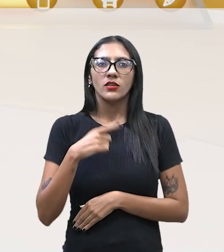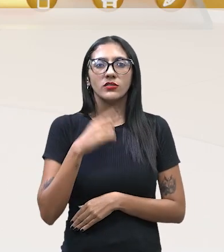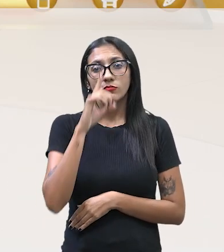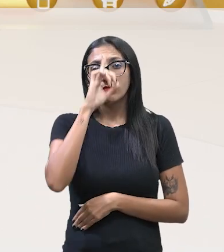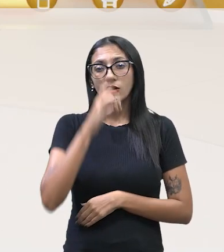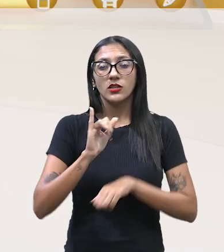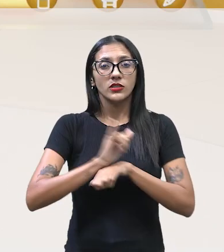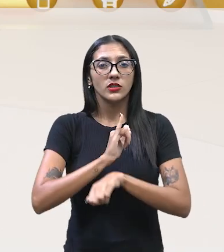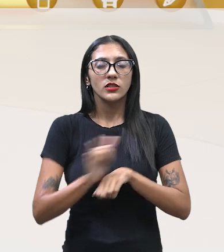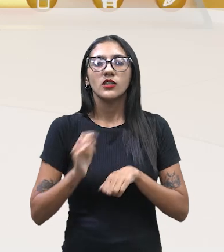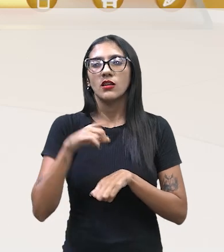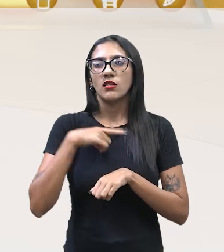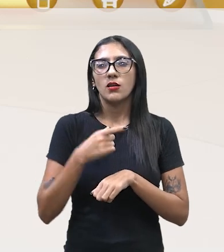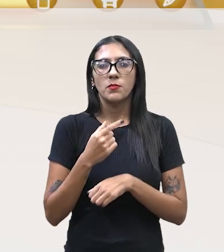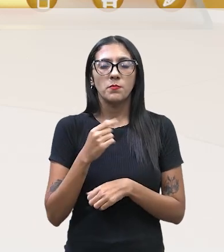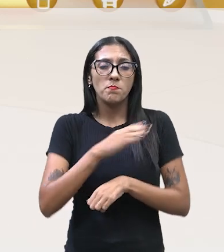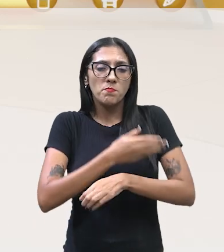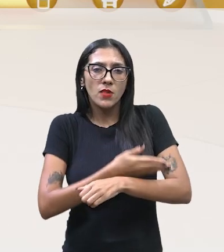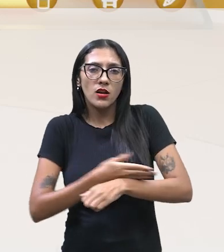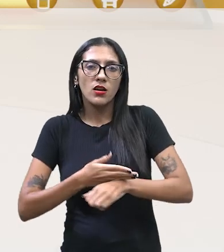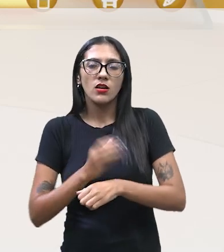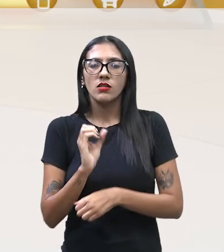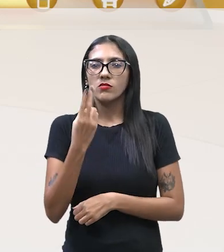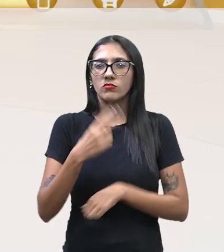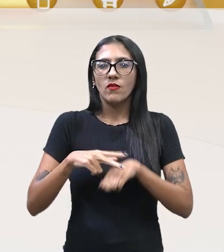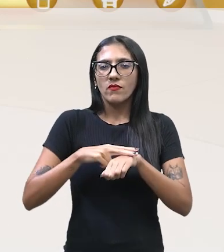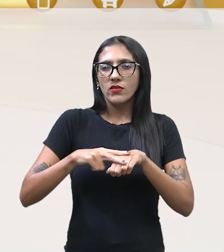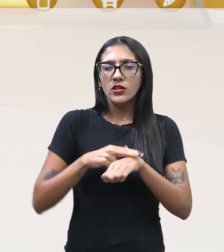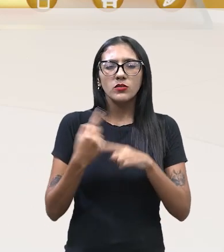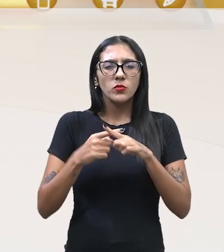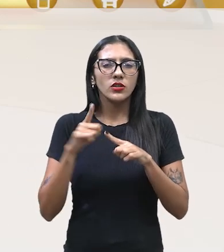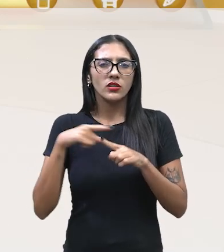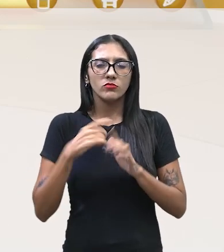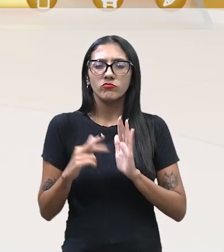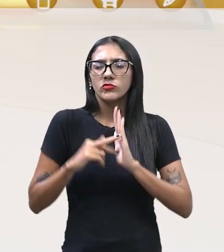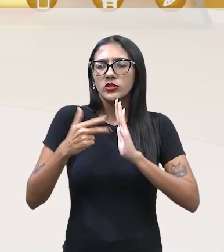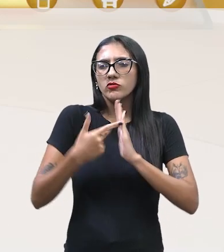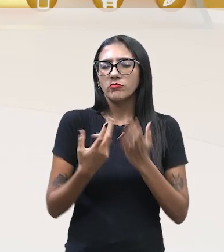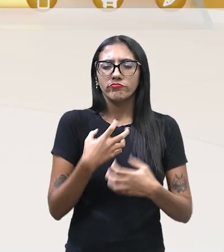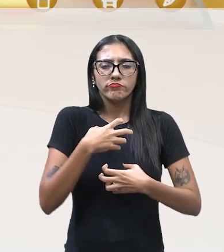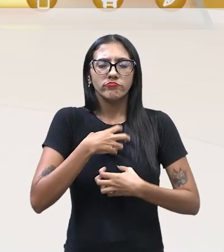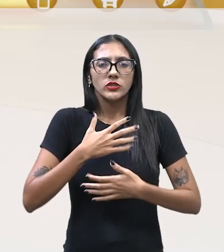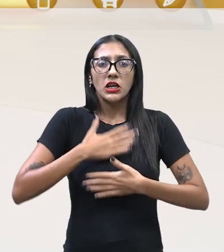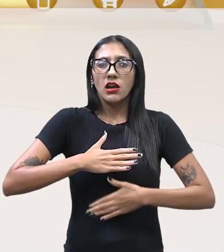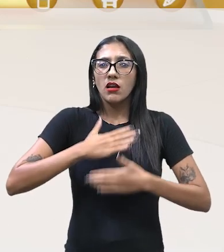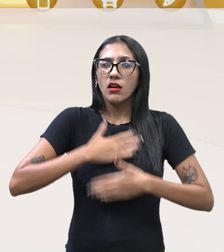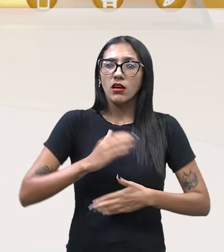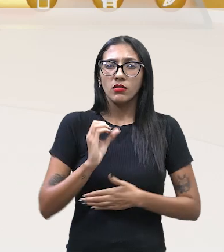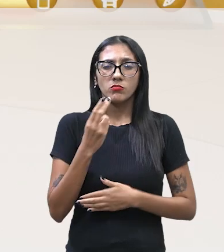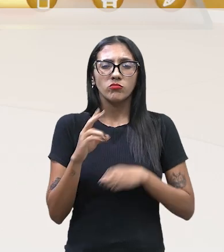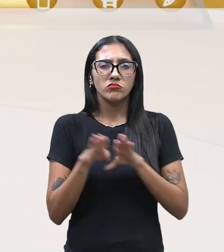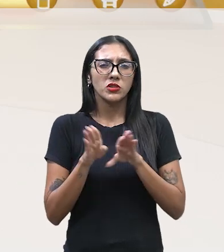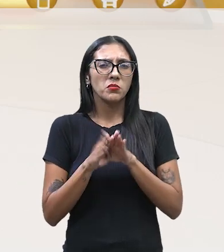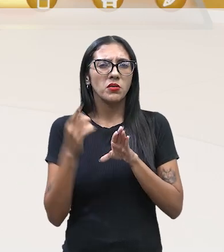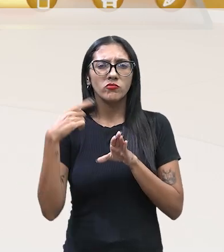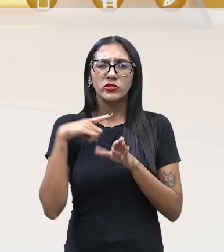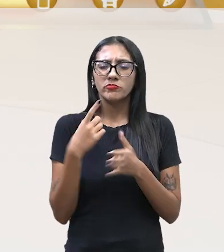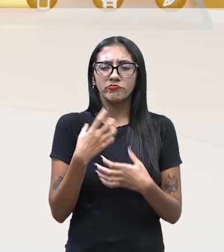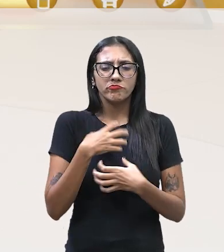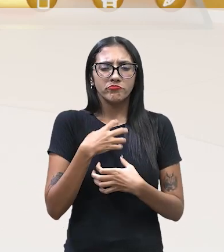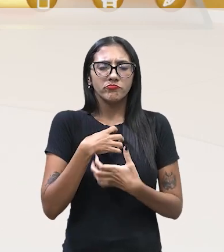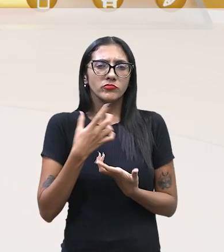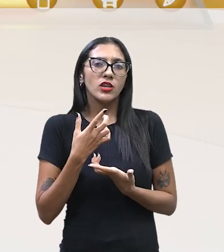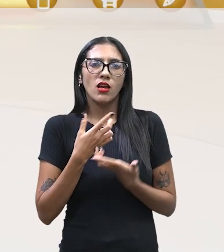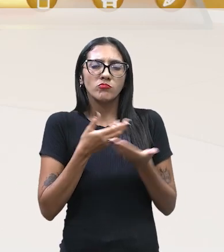geralmente, é branco, verde, azul. Porque acalma e é para você ficar mais lá, mais tempo. Você se sente... Um ambiente acolhedor,